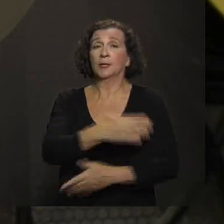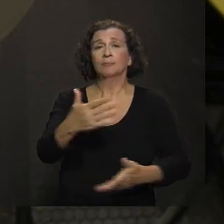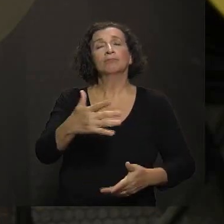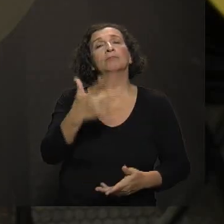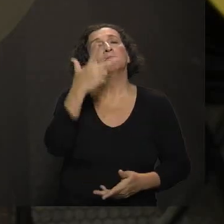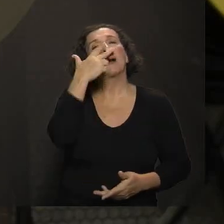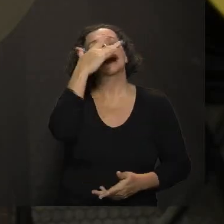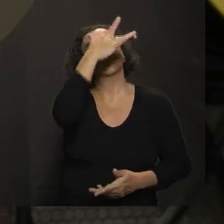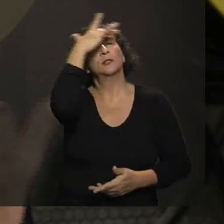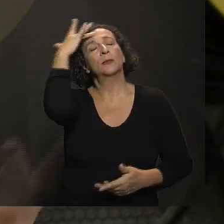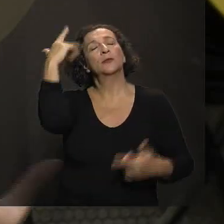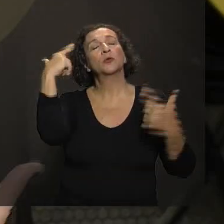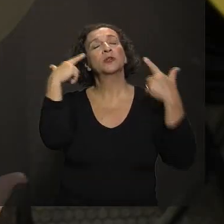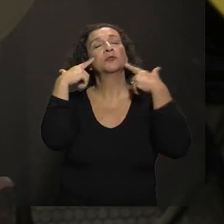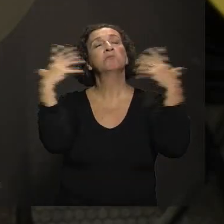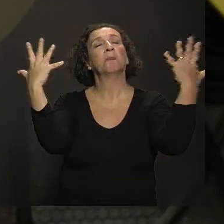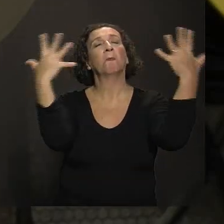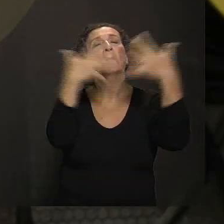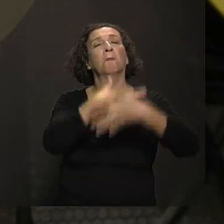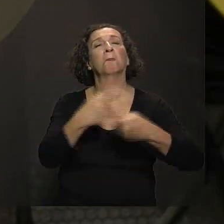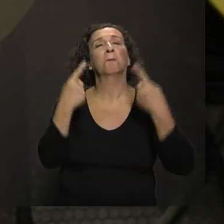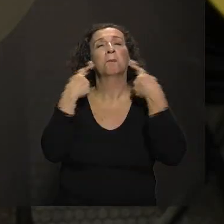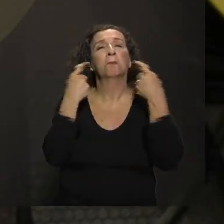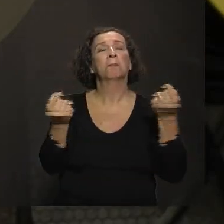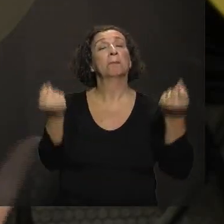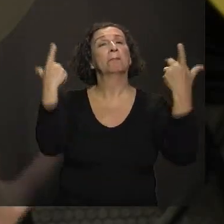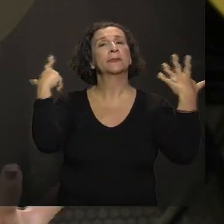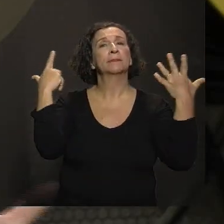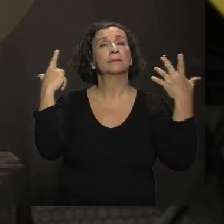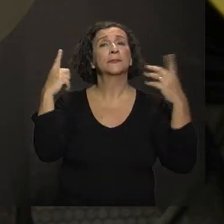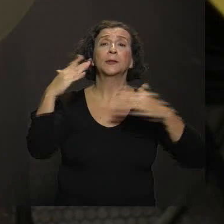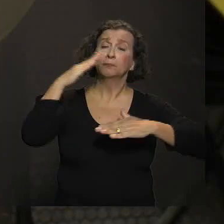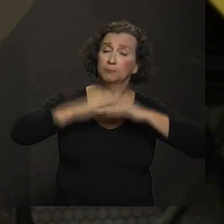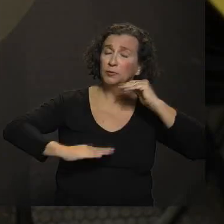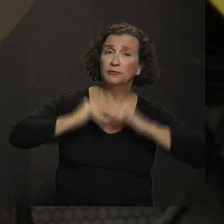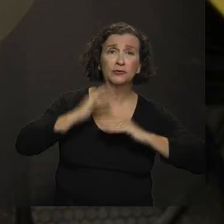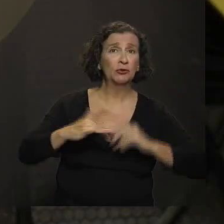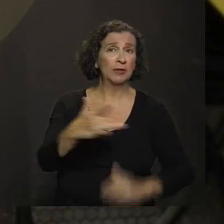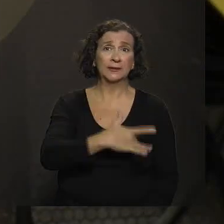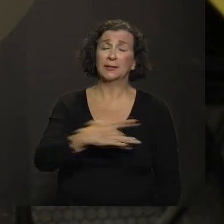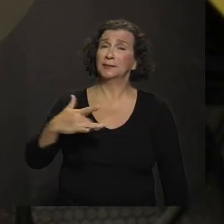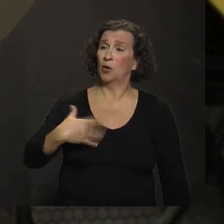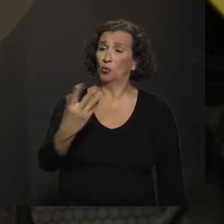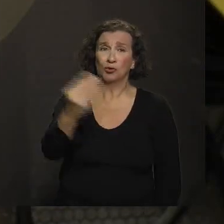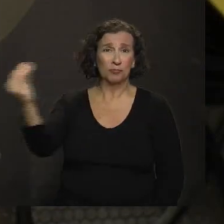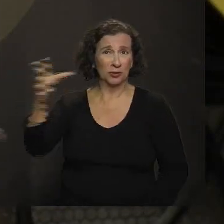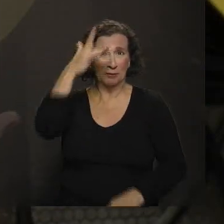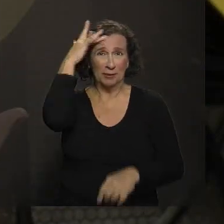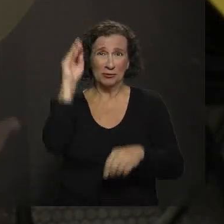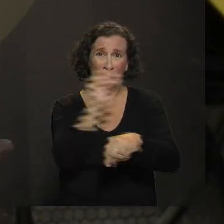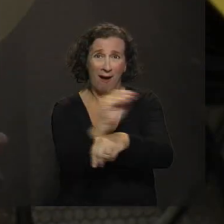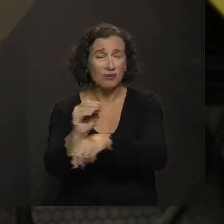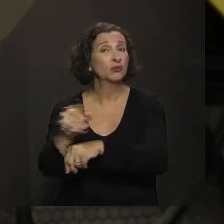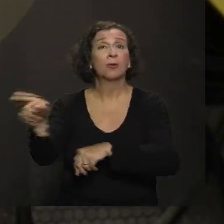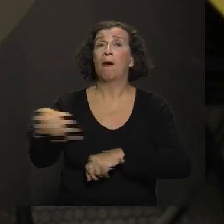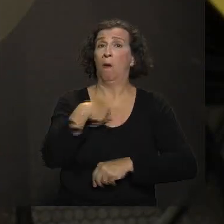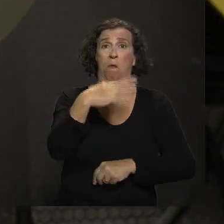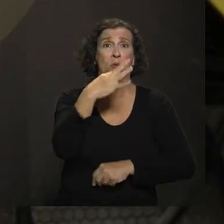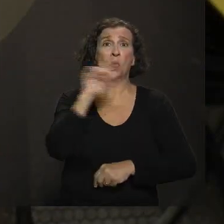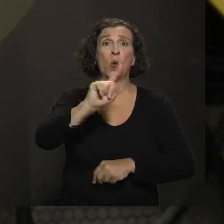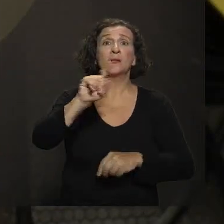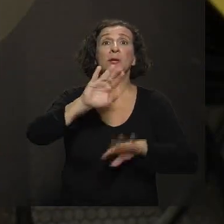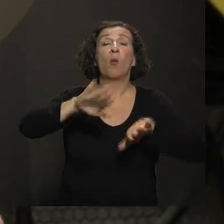perdem a percepção do risco. E a mesma coisa com os profissionais de saúde, que não conheceram sarampo, poliomielite, difteria,